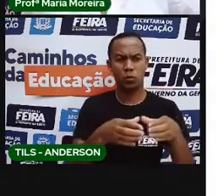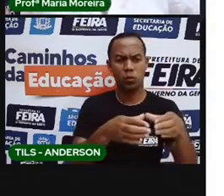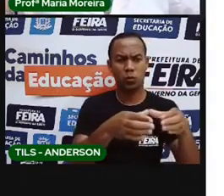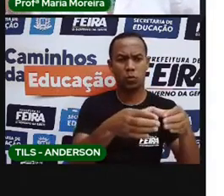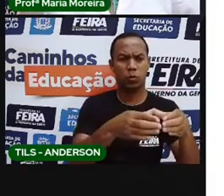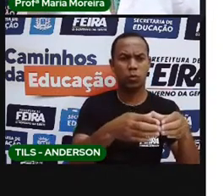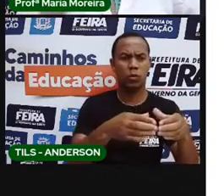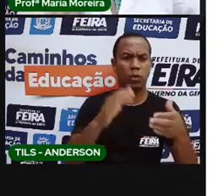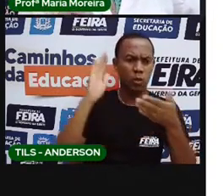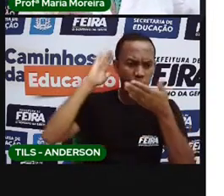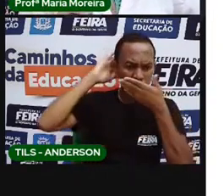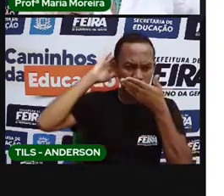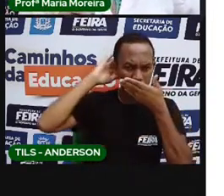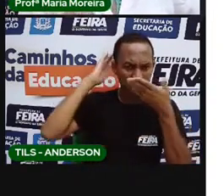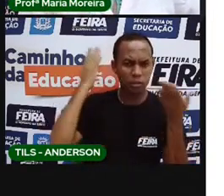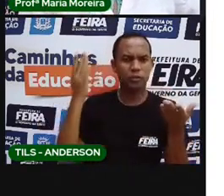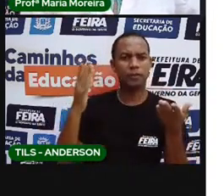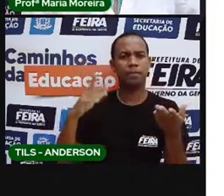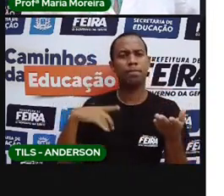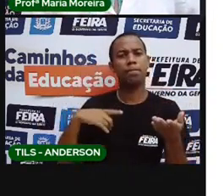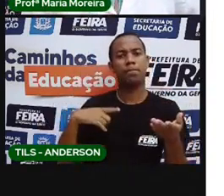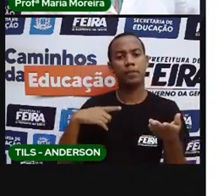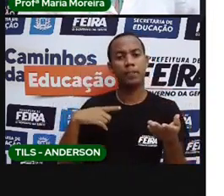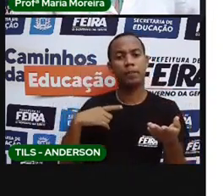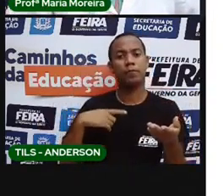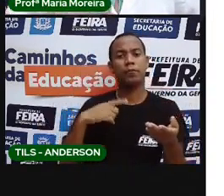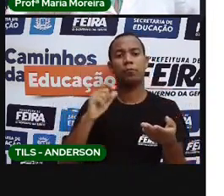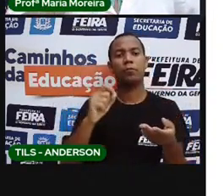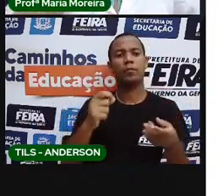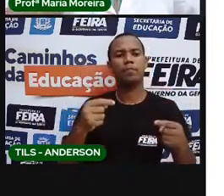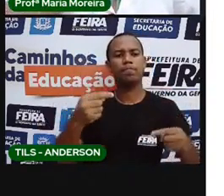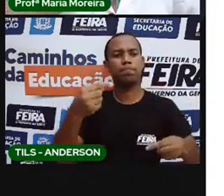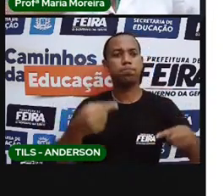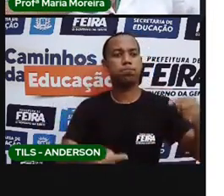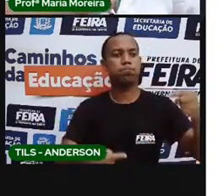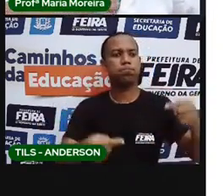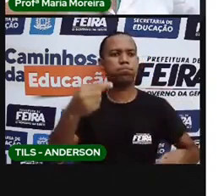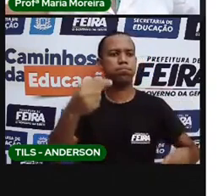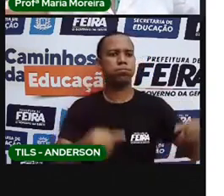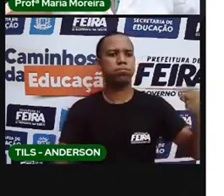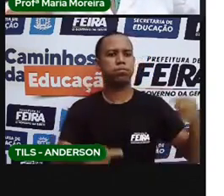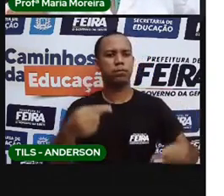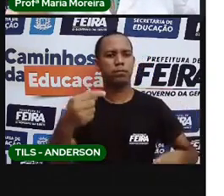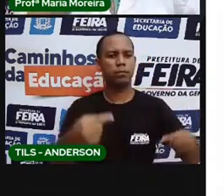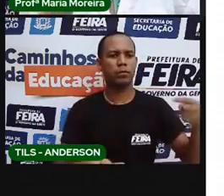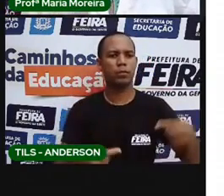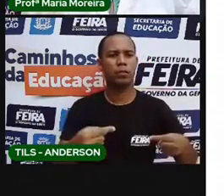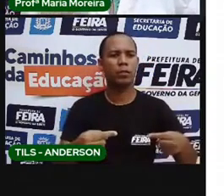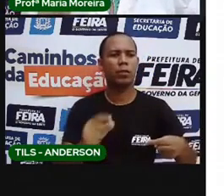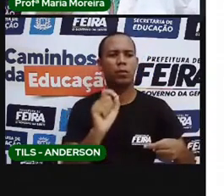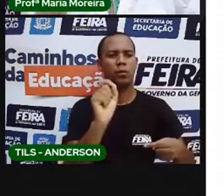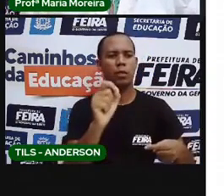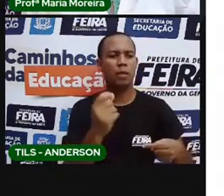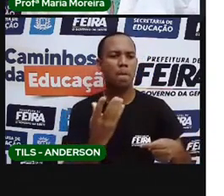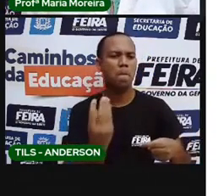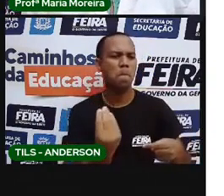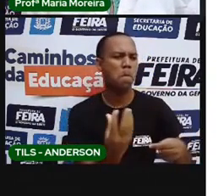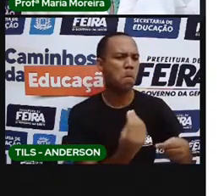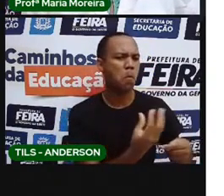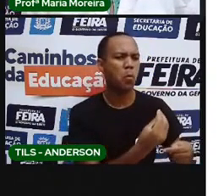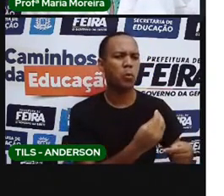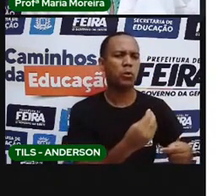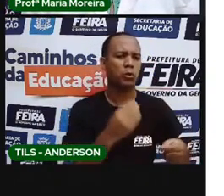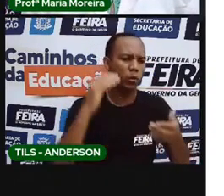entre indígenas e portugueses fez o quê? Com que houvesse a morte de milhões